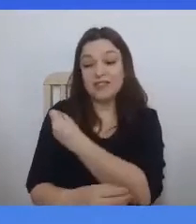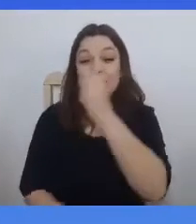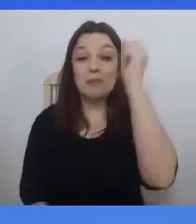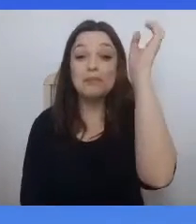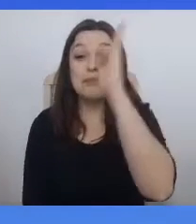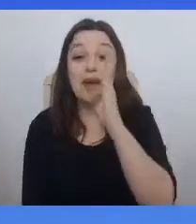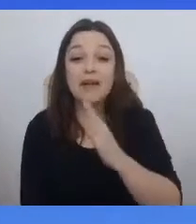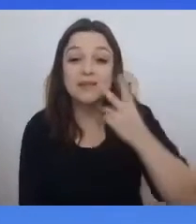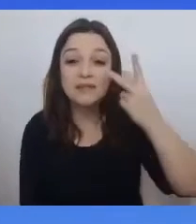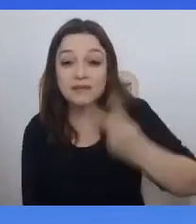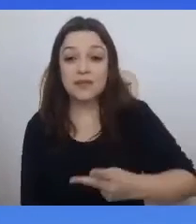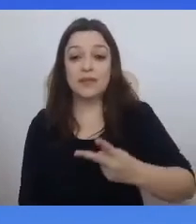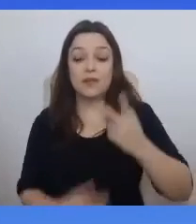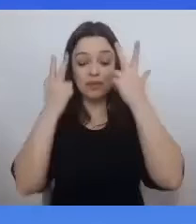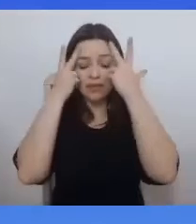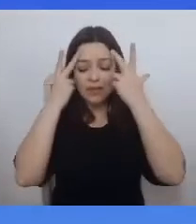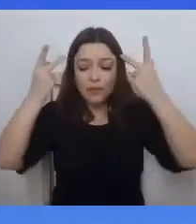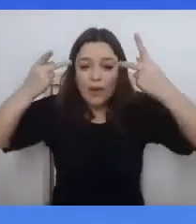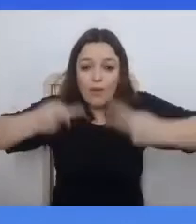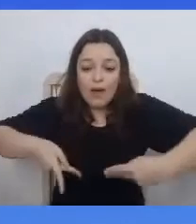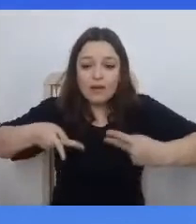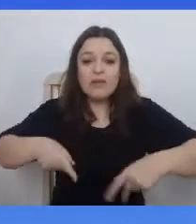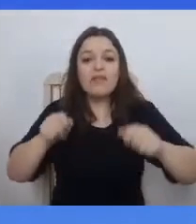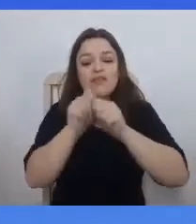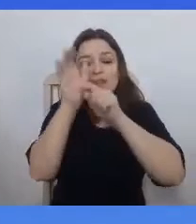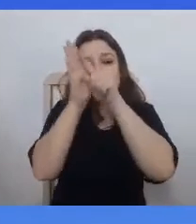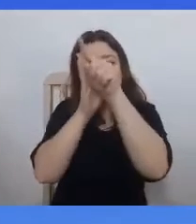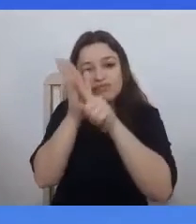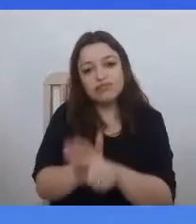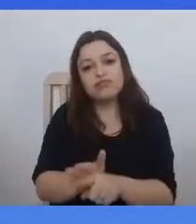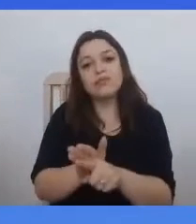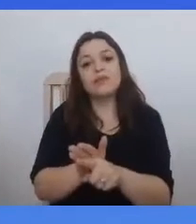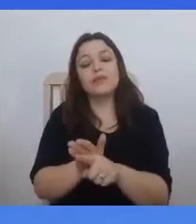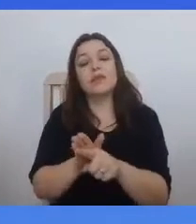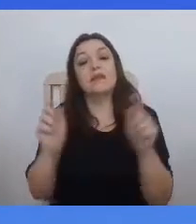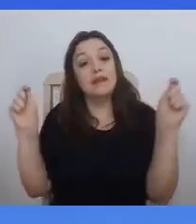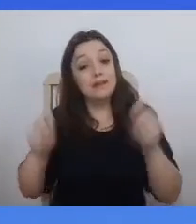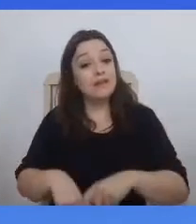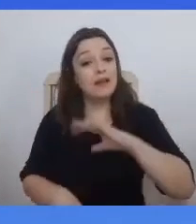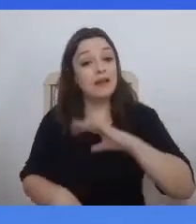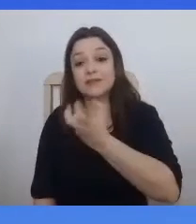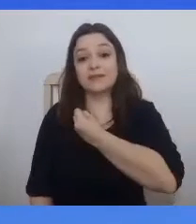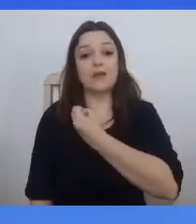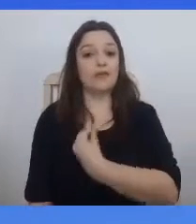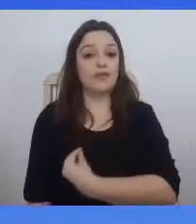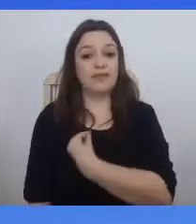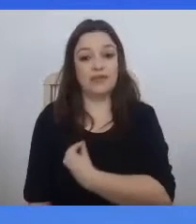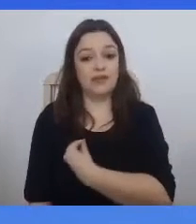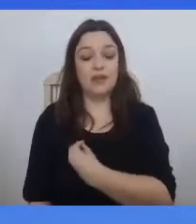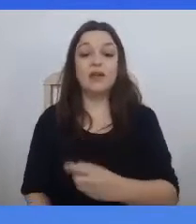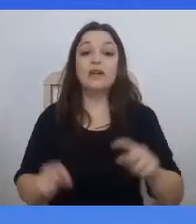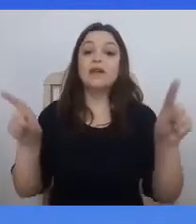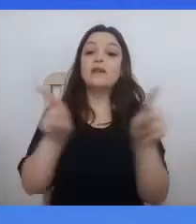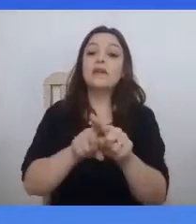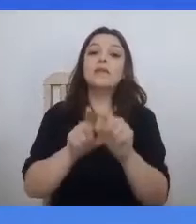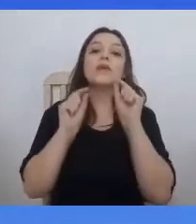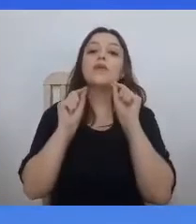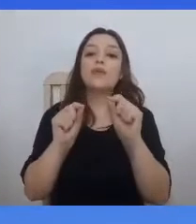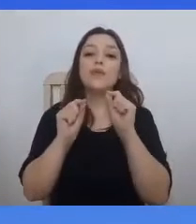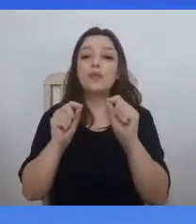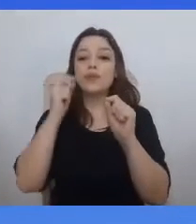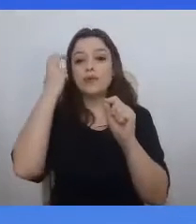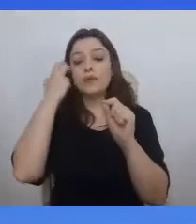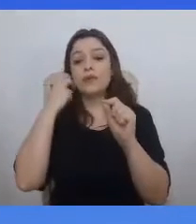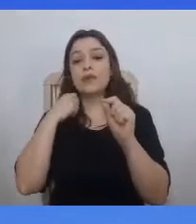que garante soberania, mas que garante, sobretudo, vidas. Que os detratores do futuro e do presente da